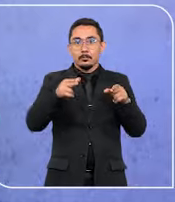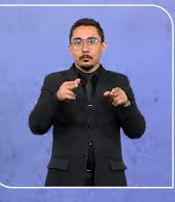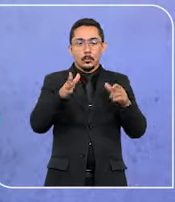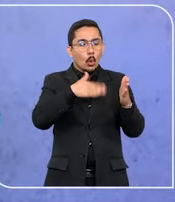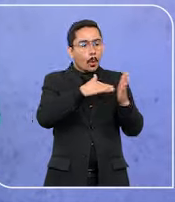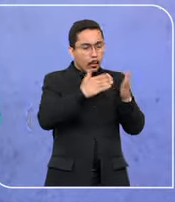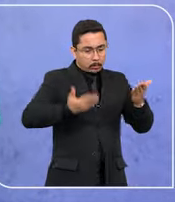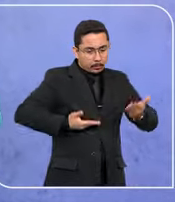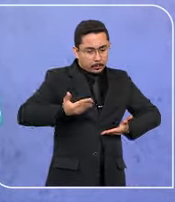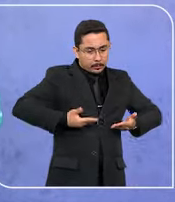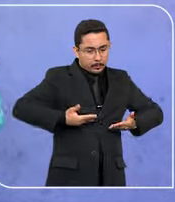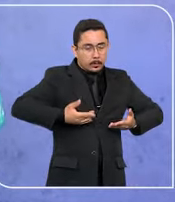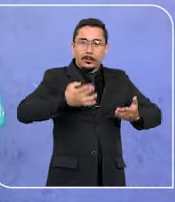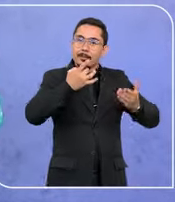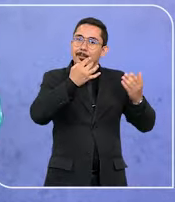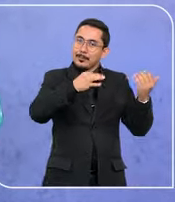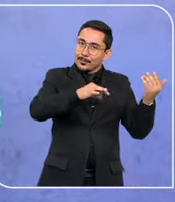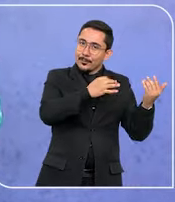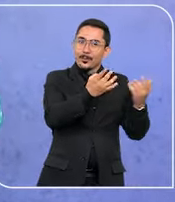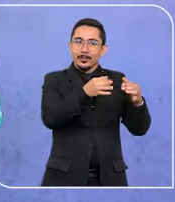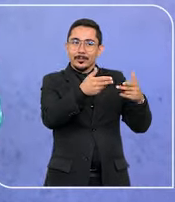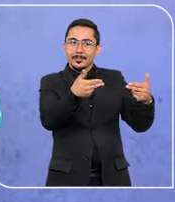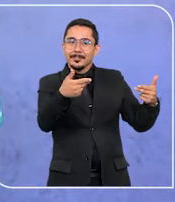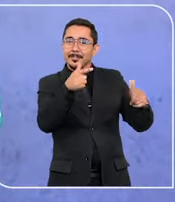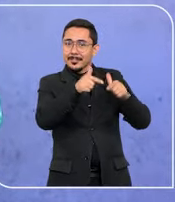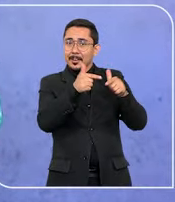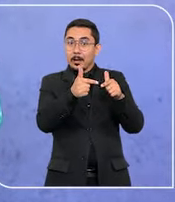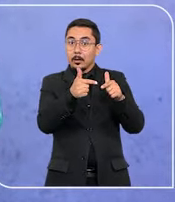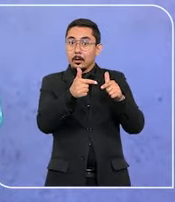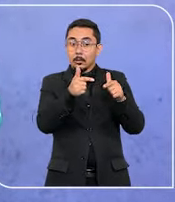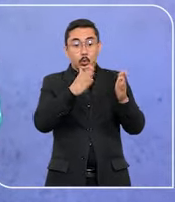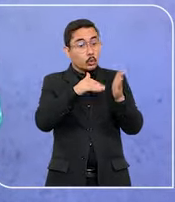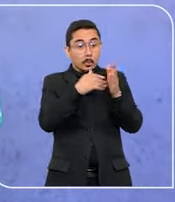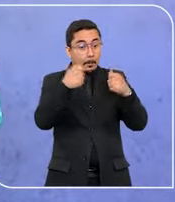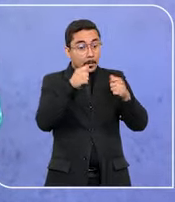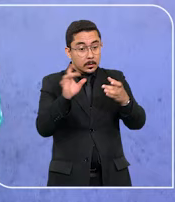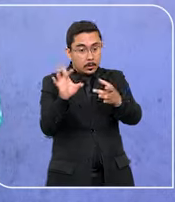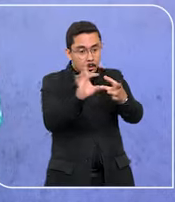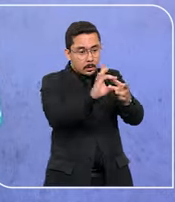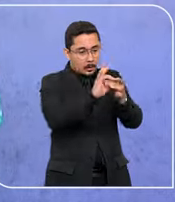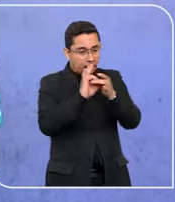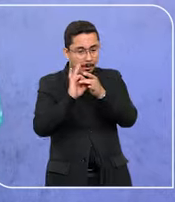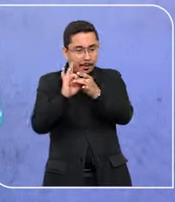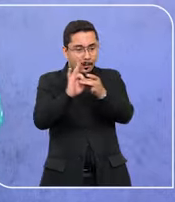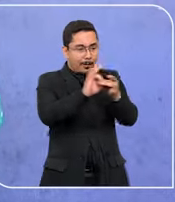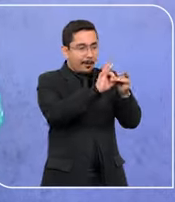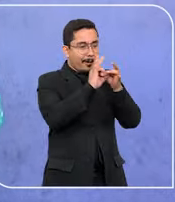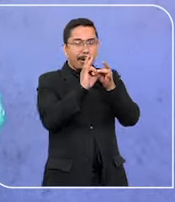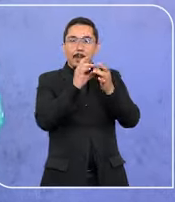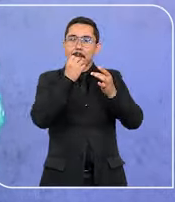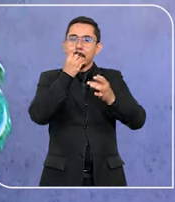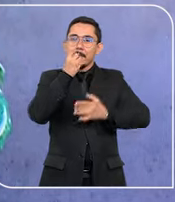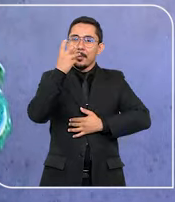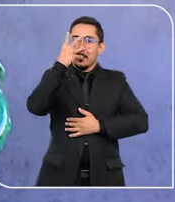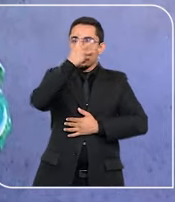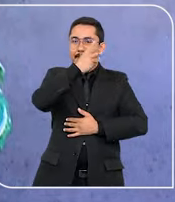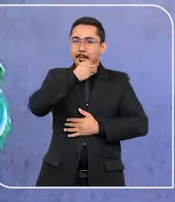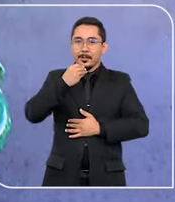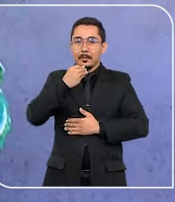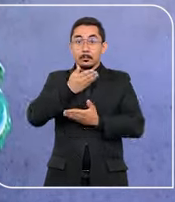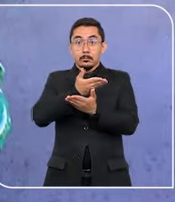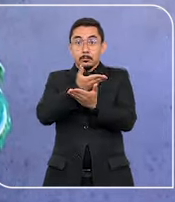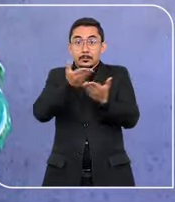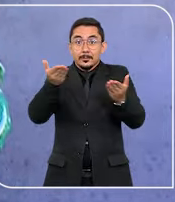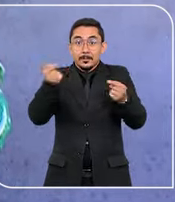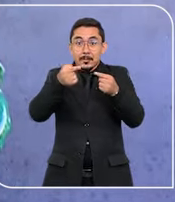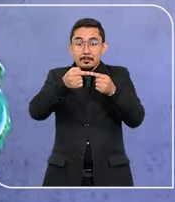são os músicos e essa orquestra precisa, no caso, trabalhar bem, tocar de maneira bem afinada. Vocês são,